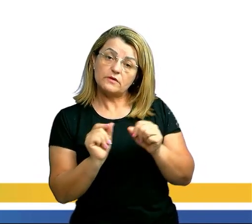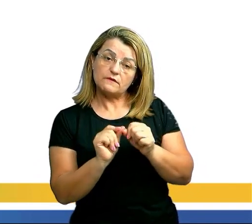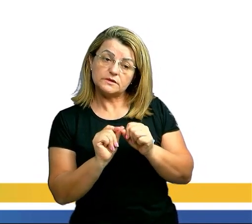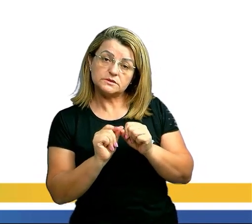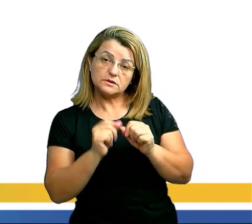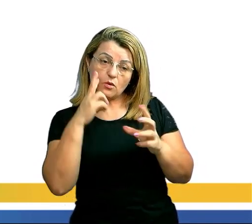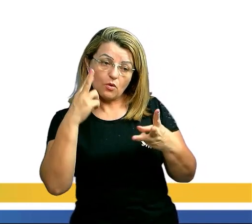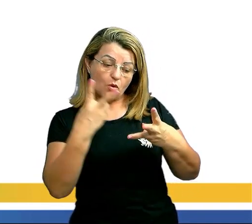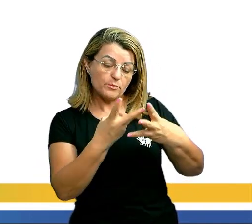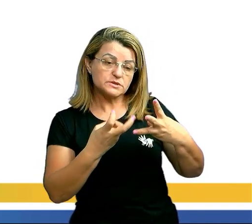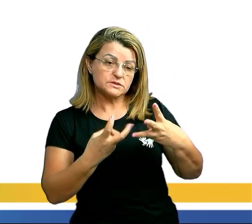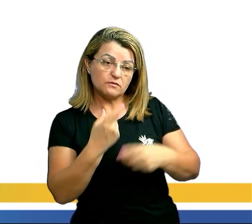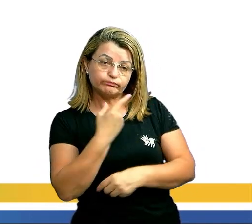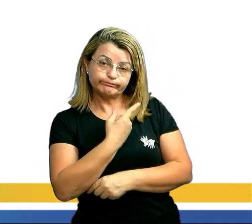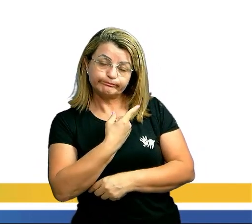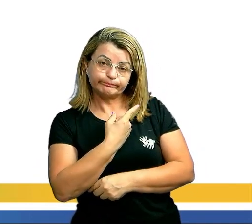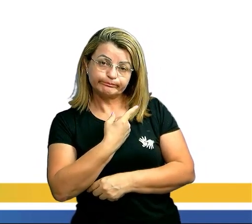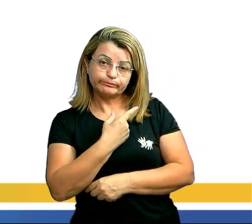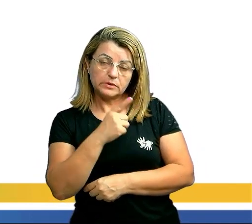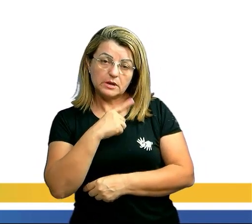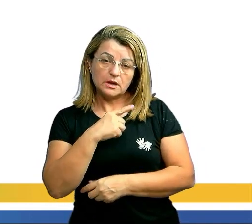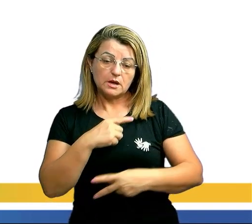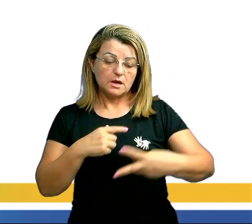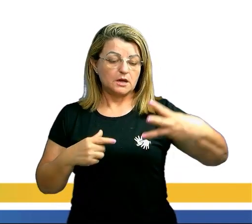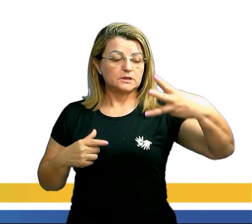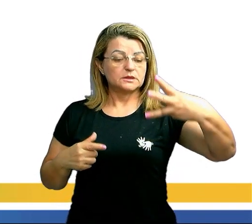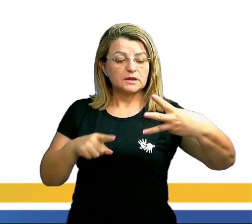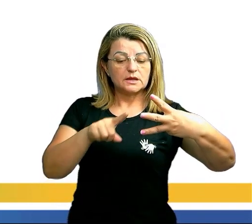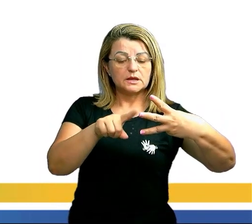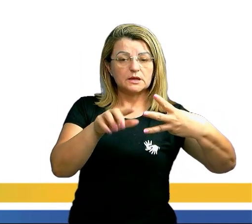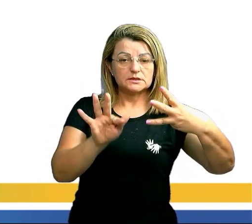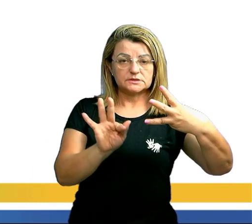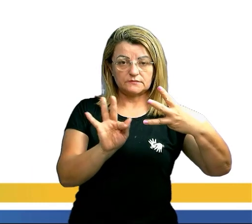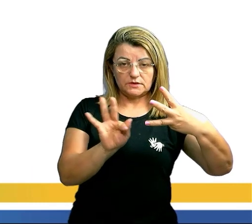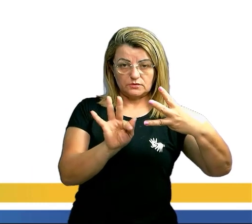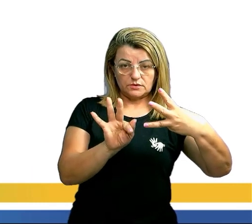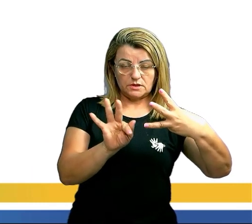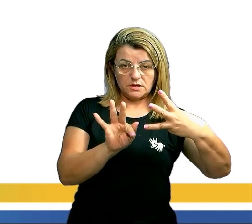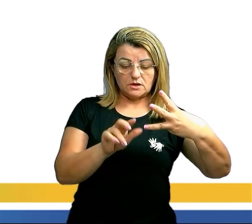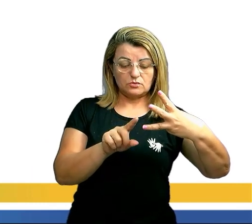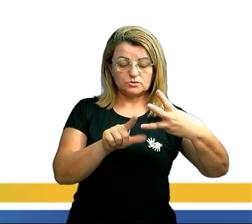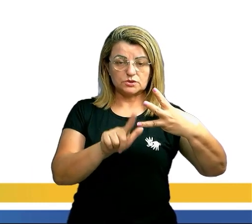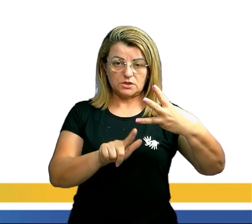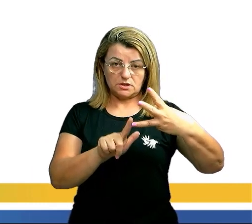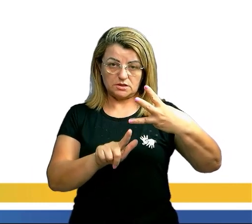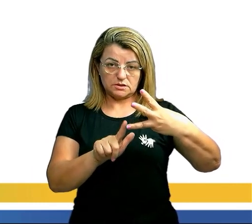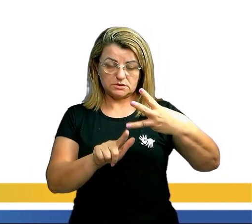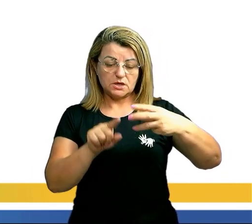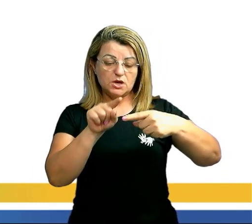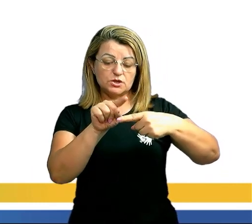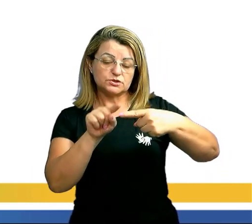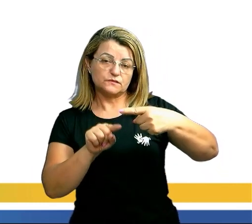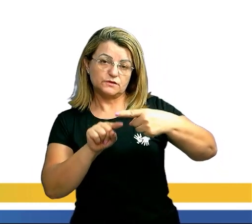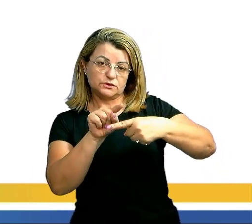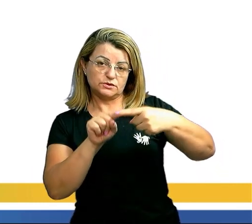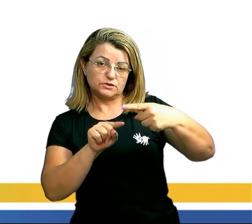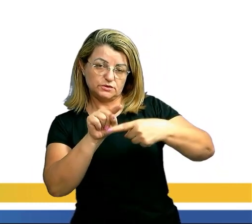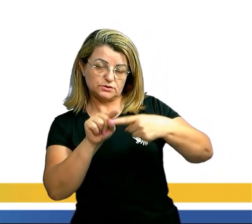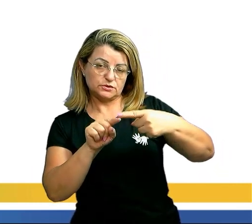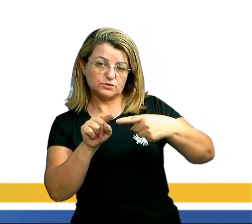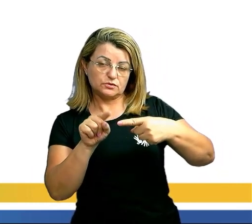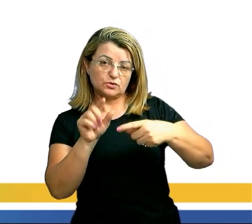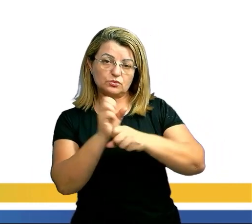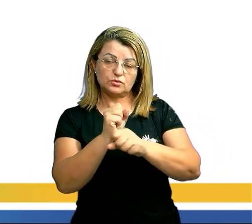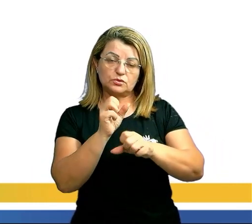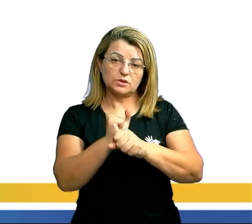então? Observe isso aqui, ó. Vai ser três fatorial, que é o total de letras, dividido por dois fatorial, que é o total